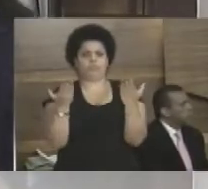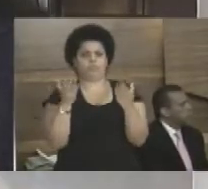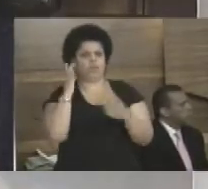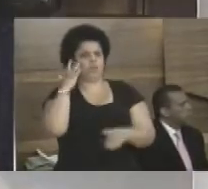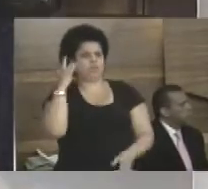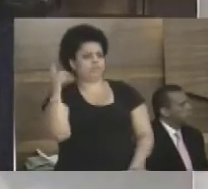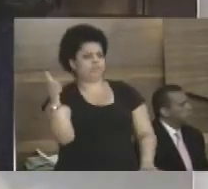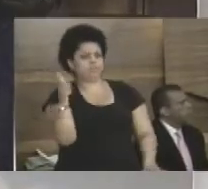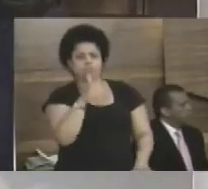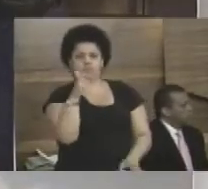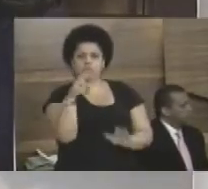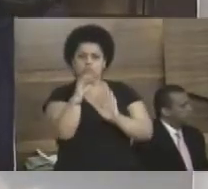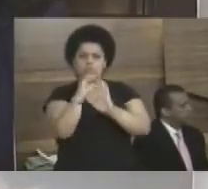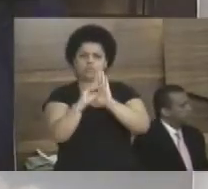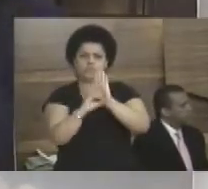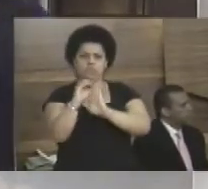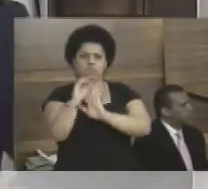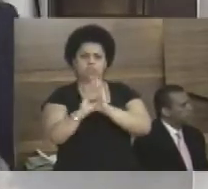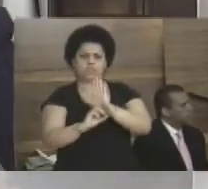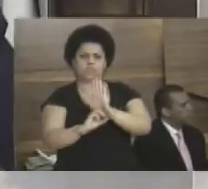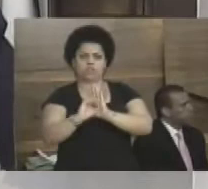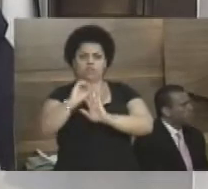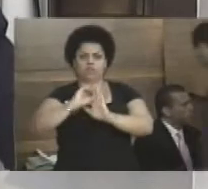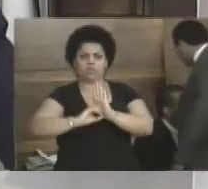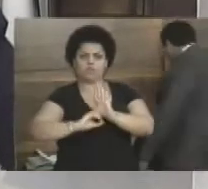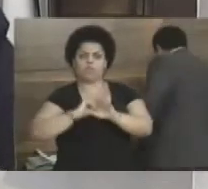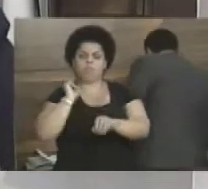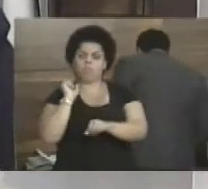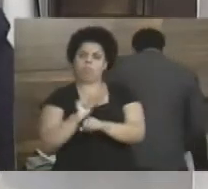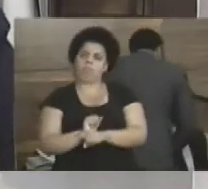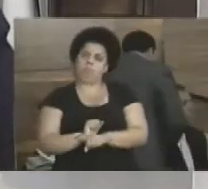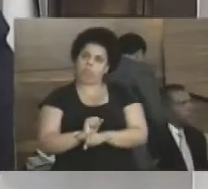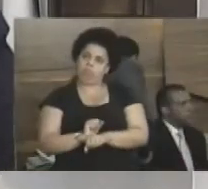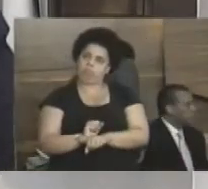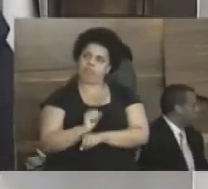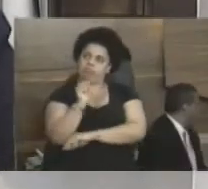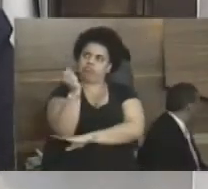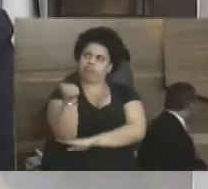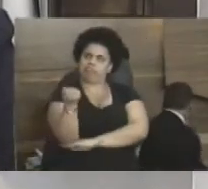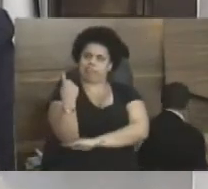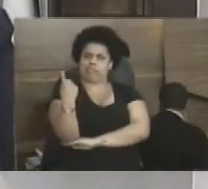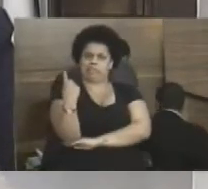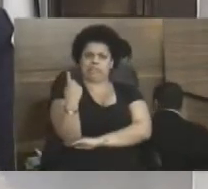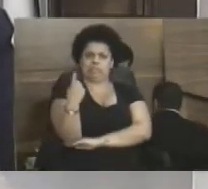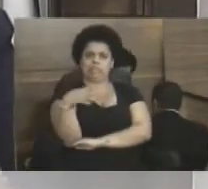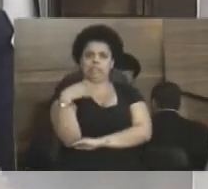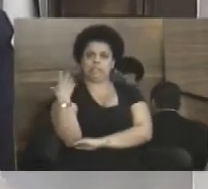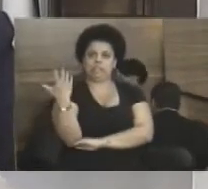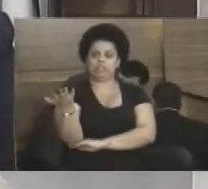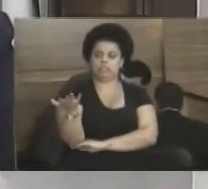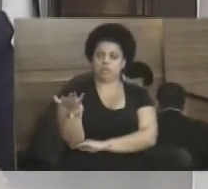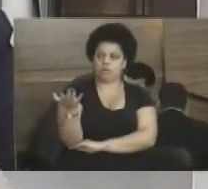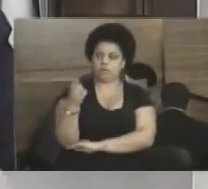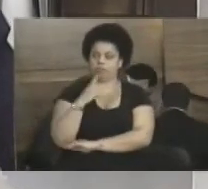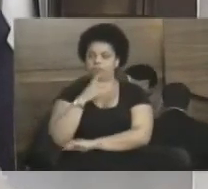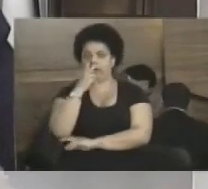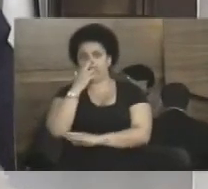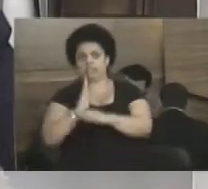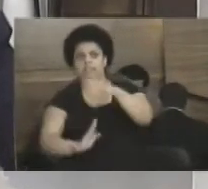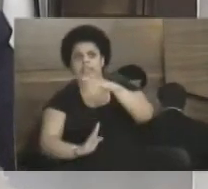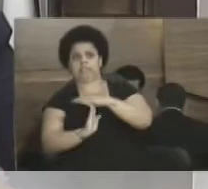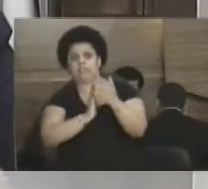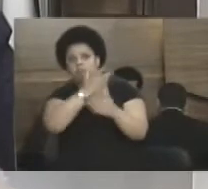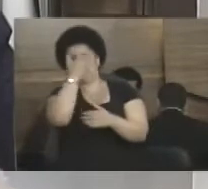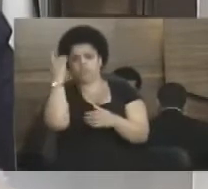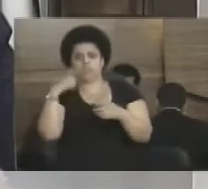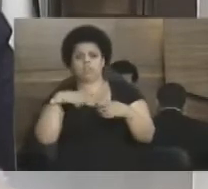foram 22 ofícios, 22 ofícios paralisados. E, com isso, você impede que as pessoas